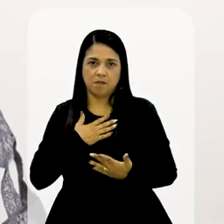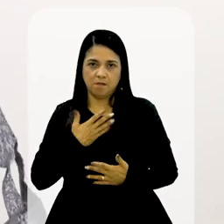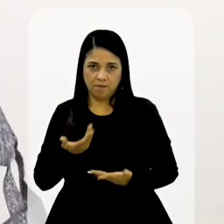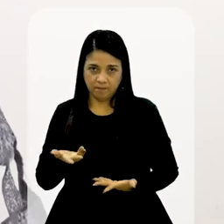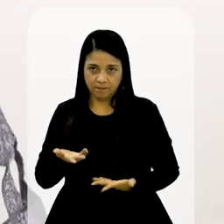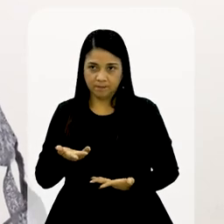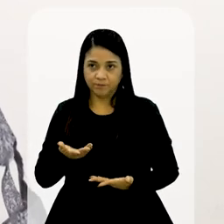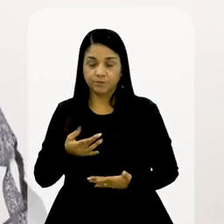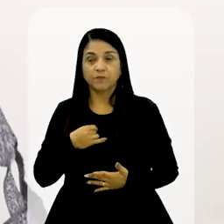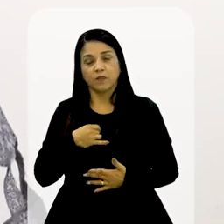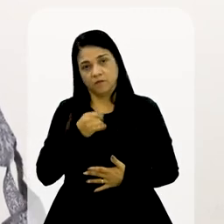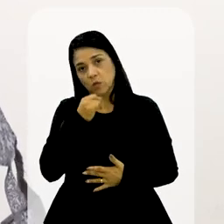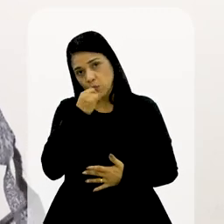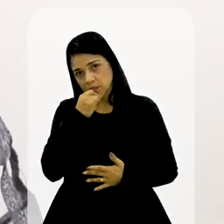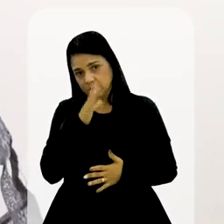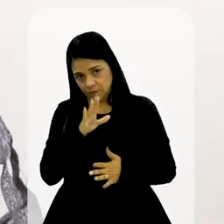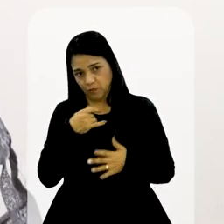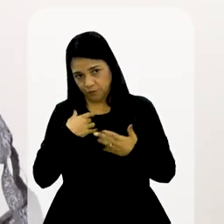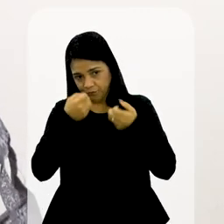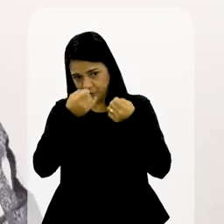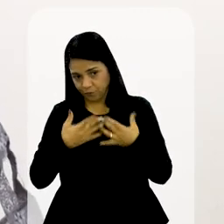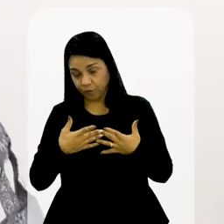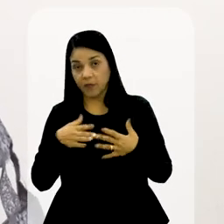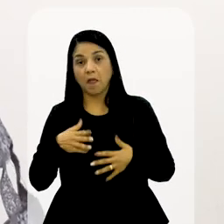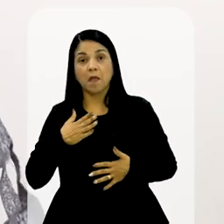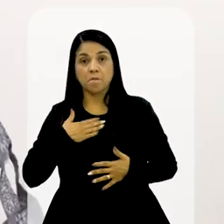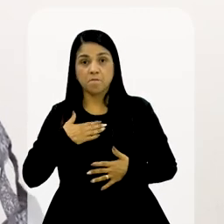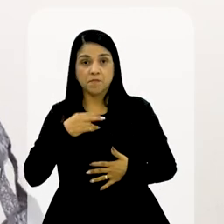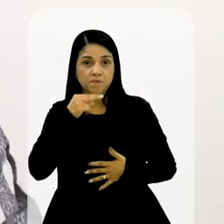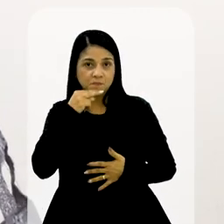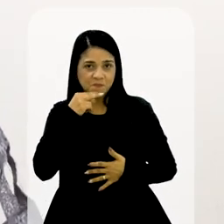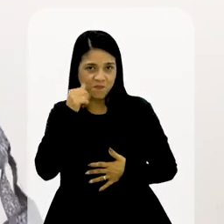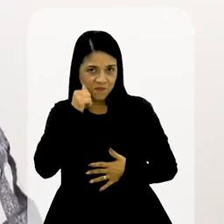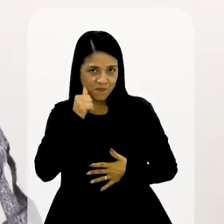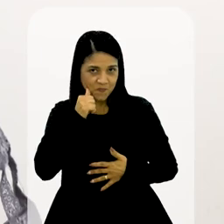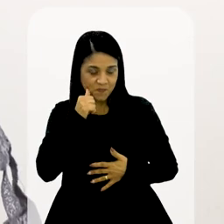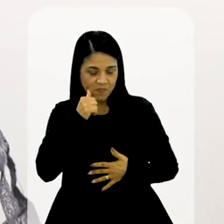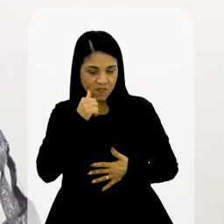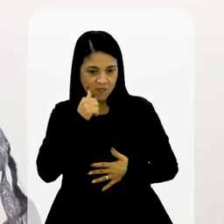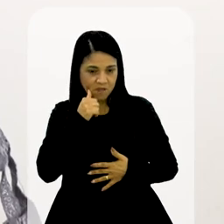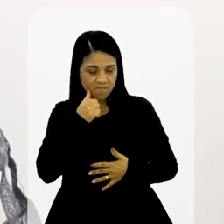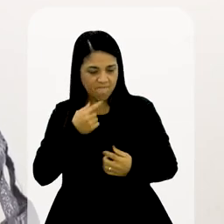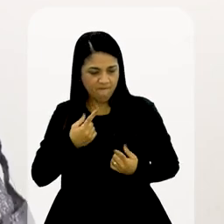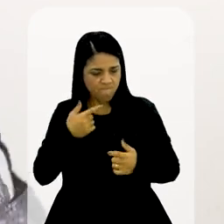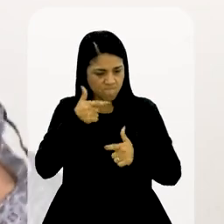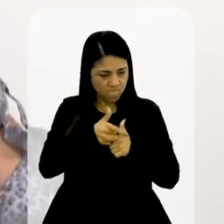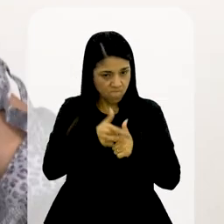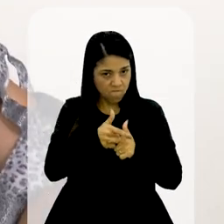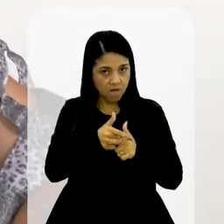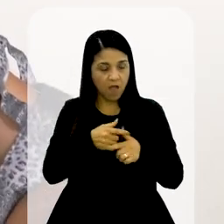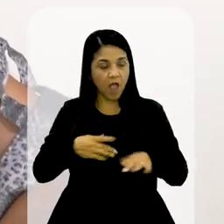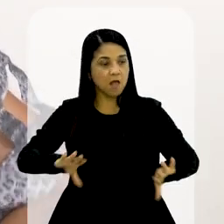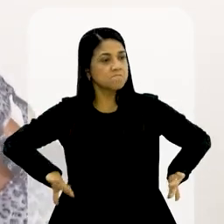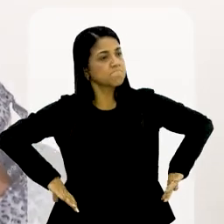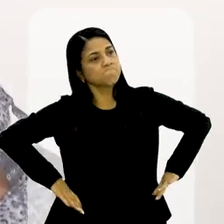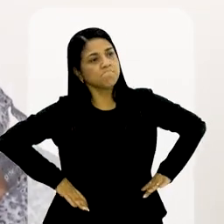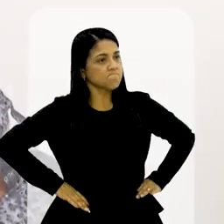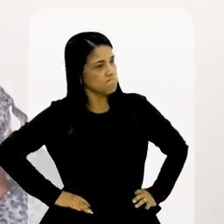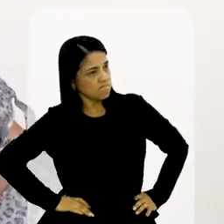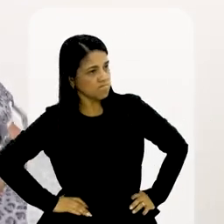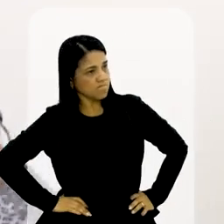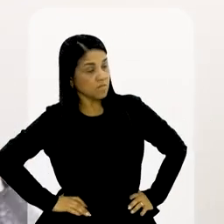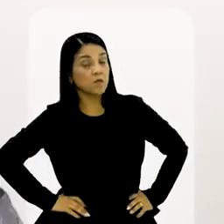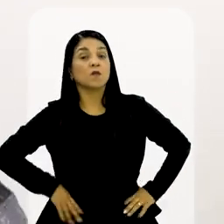Eu vou dar um exemplo poeril, mas eu vou dar um exemplo. A minha neta agora, quando você contraria, ela bota a mão na cintura.